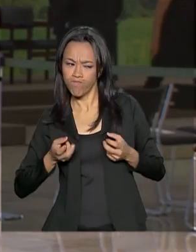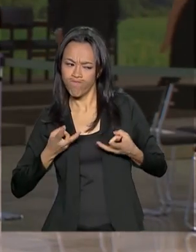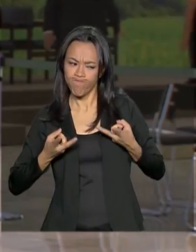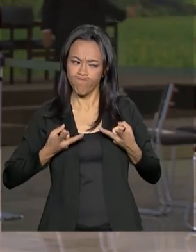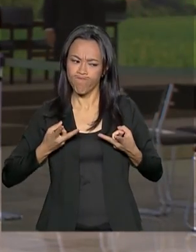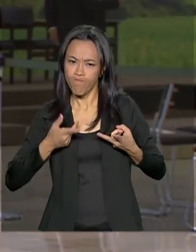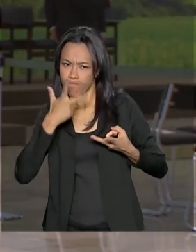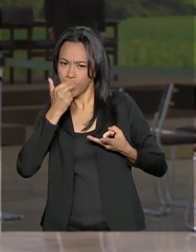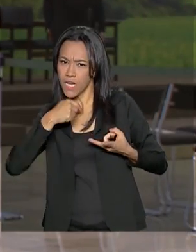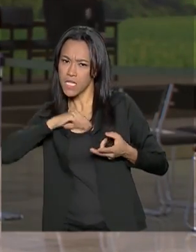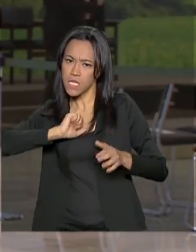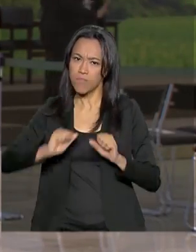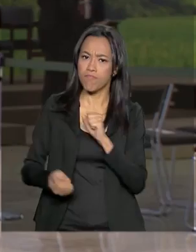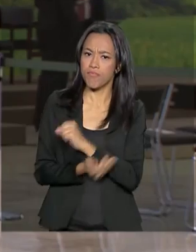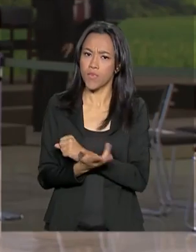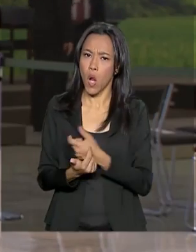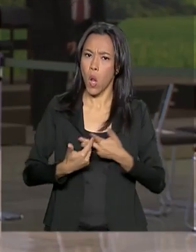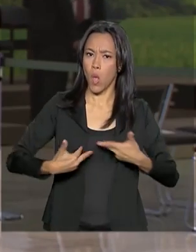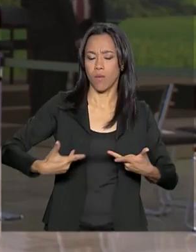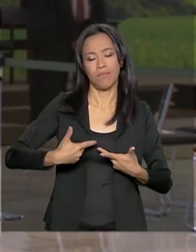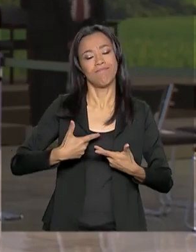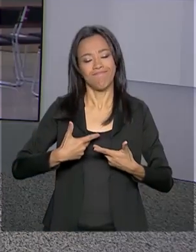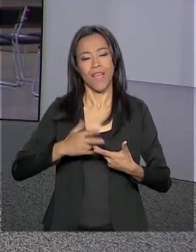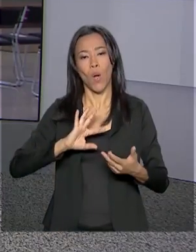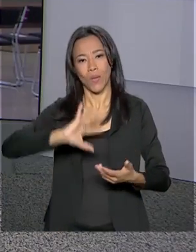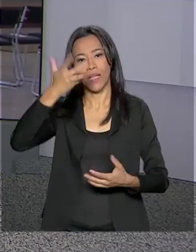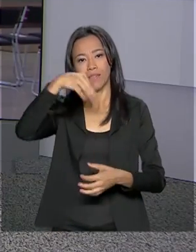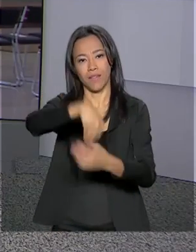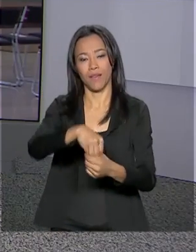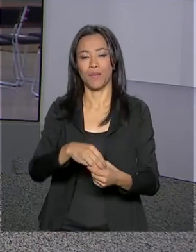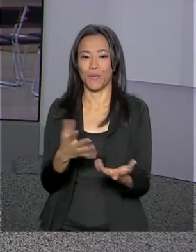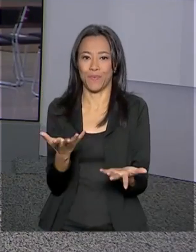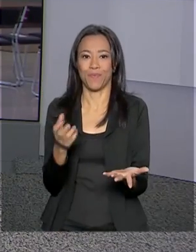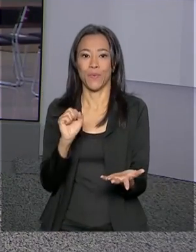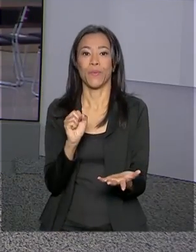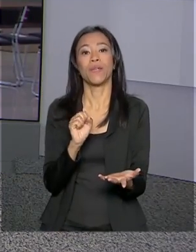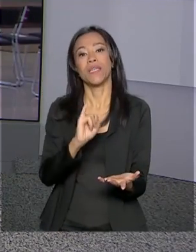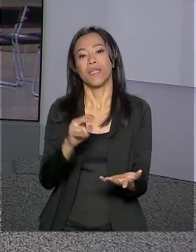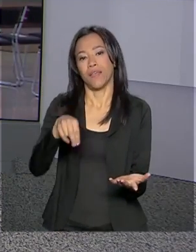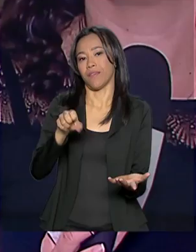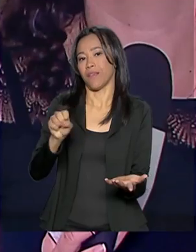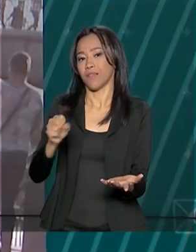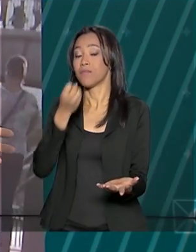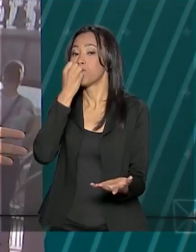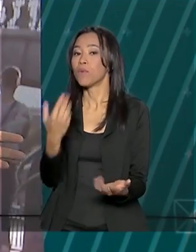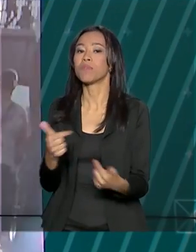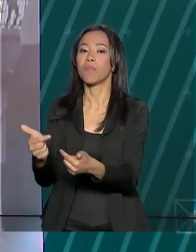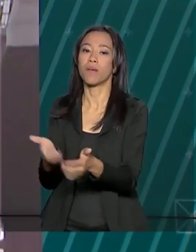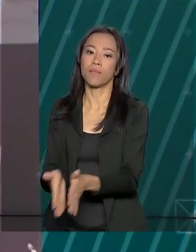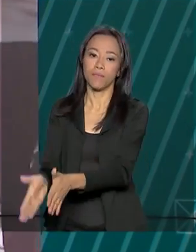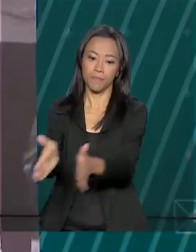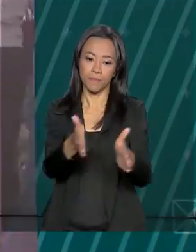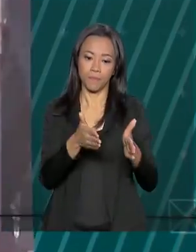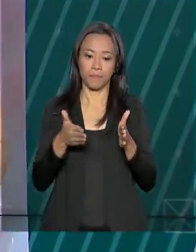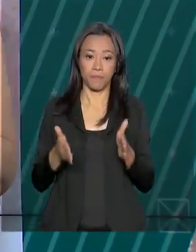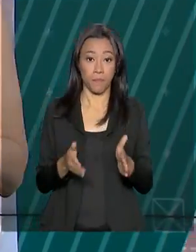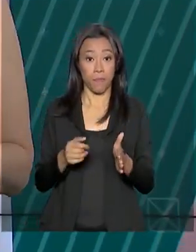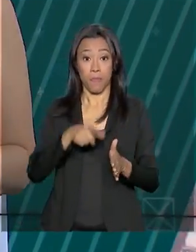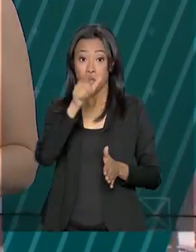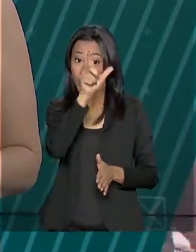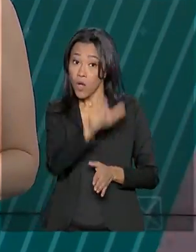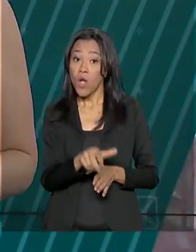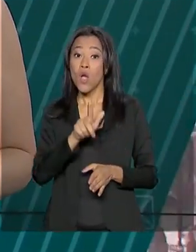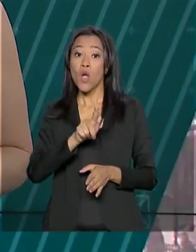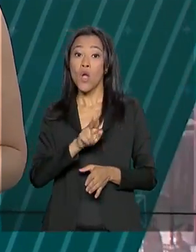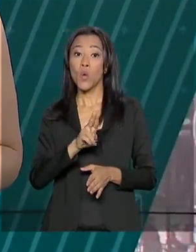irregularidades no INSS. Carla? Obrigada, Luana. Bom trabalho aí para você. Gustavo Montesano é o novo